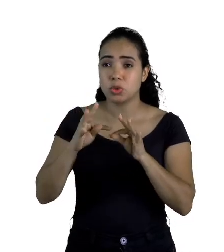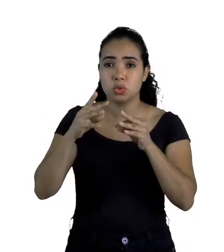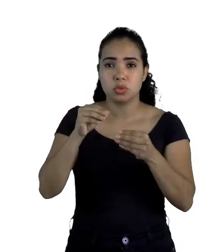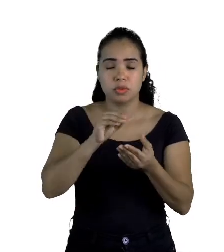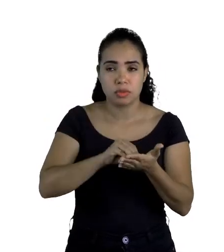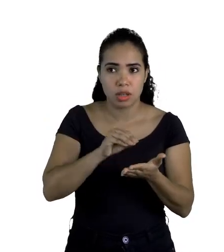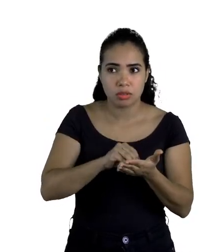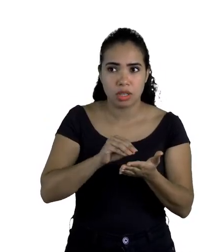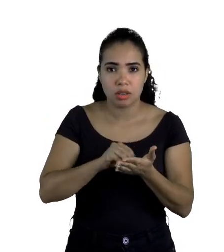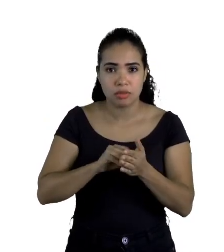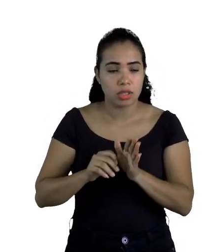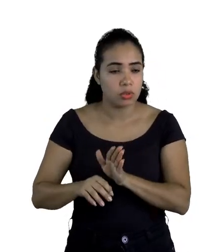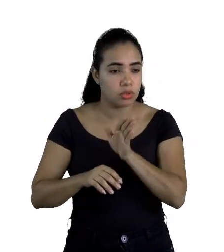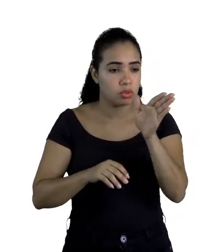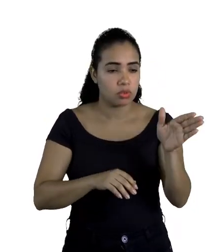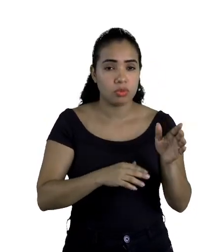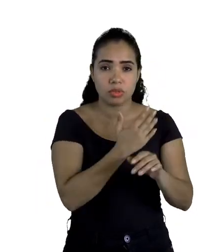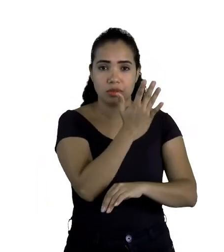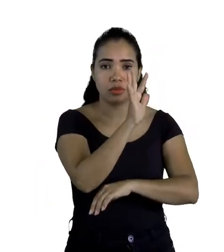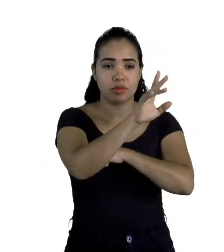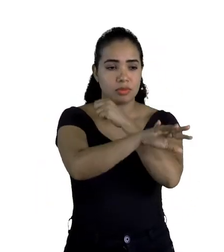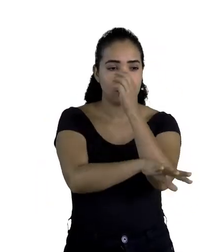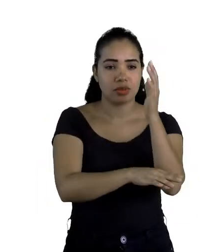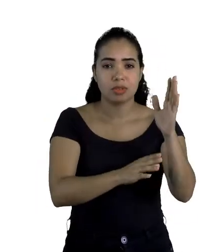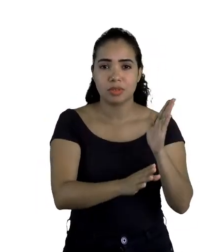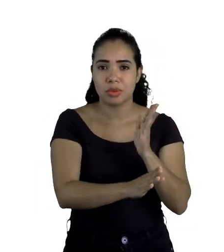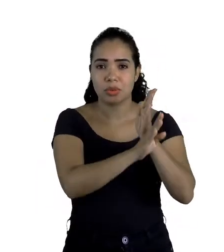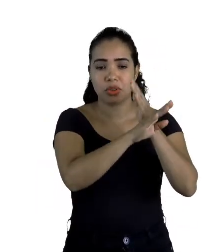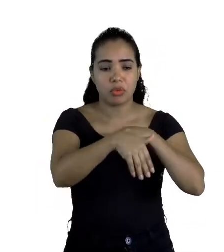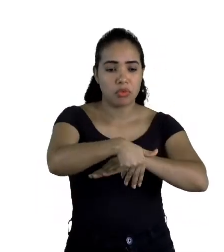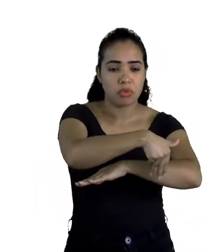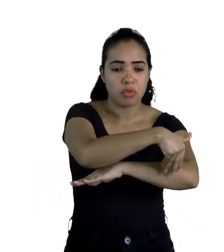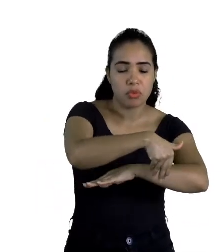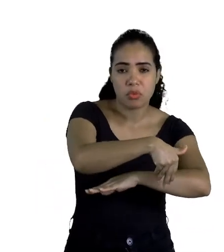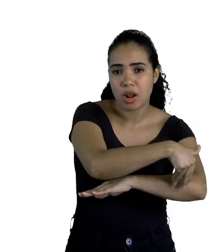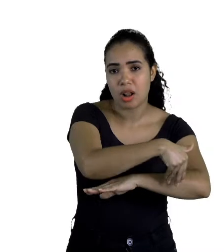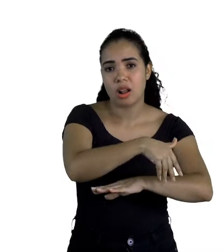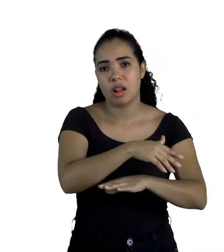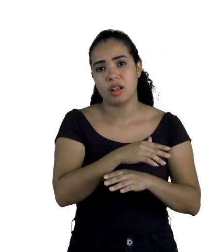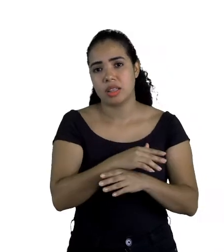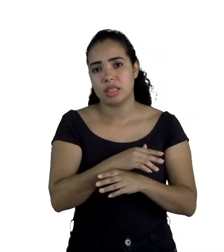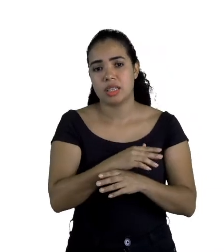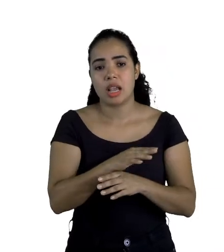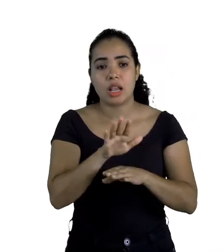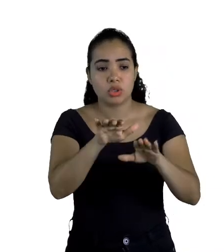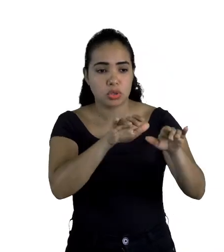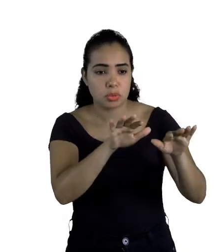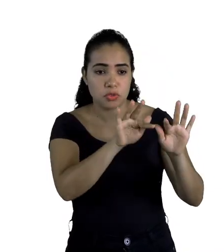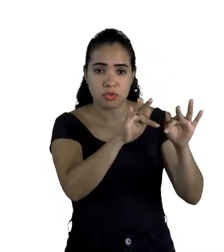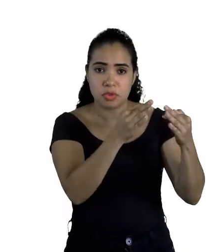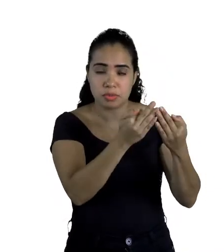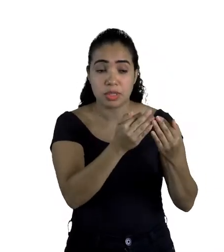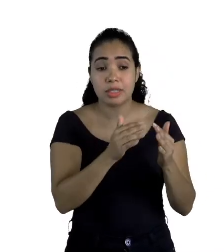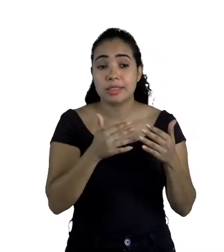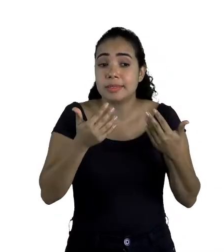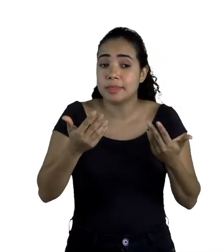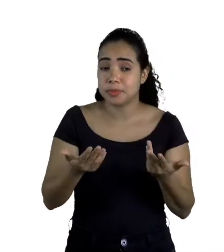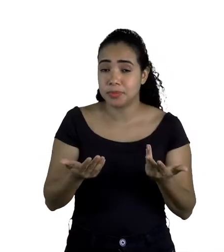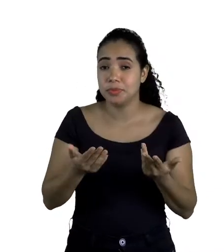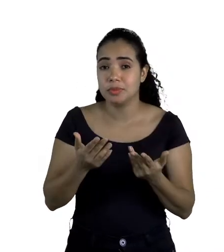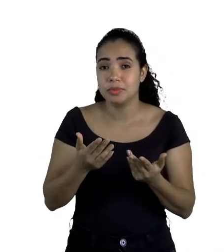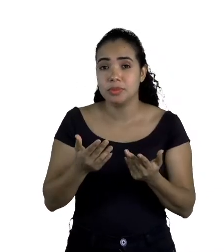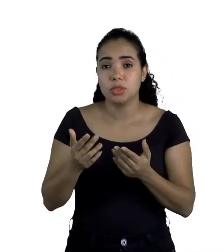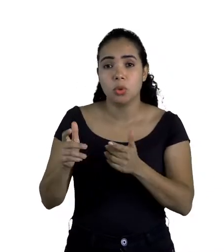a ele em casa, encontrava no mato, na rua, a chamada de alguma família, finalmente em